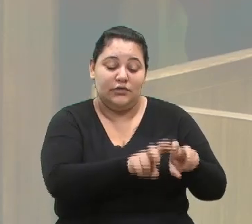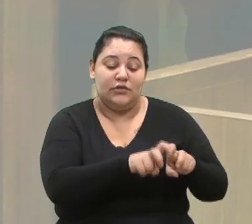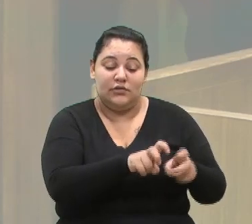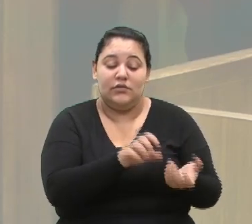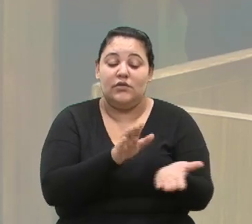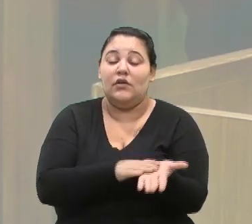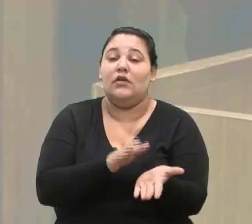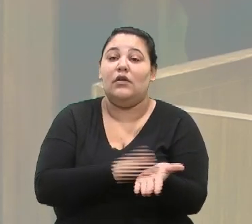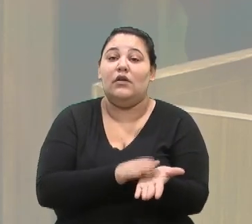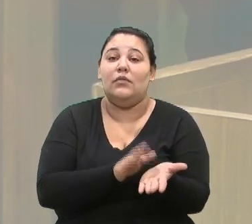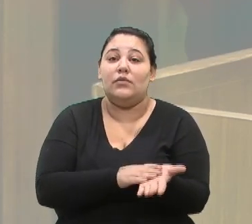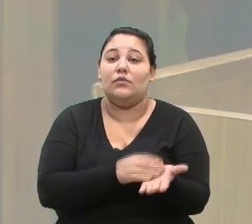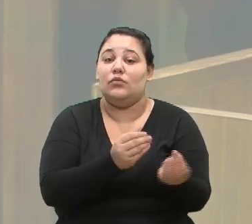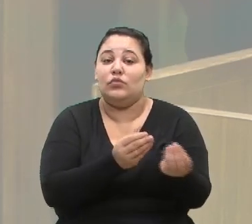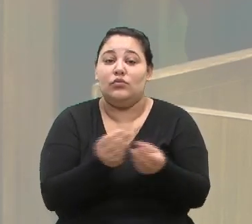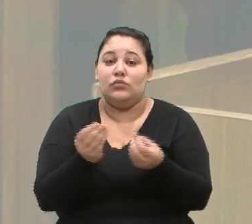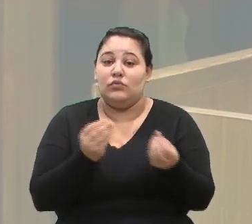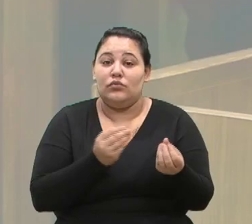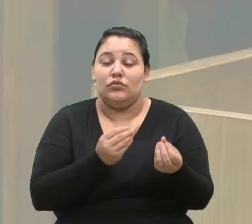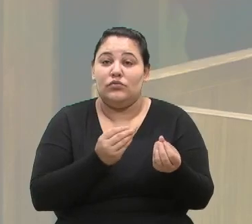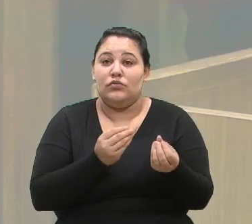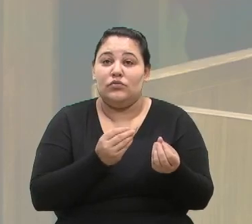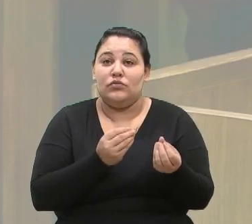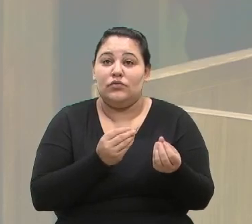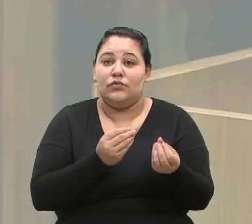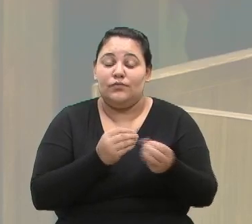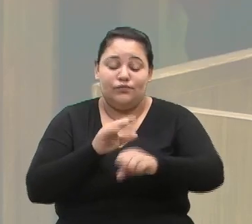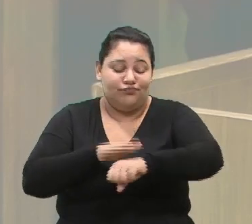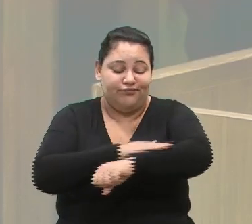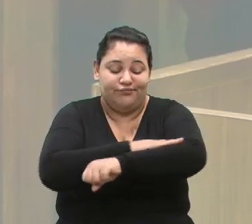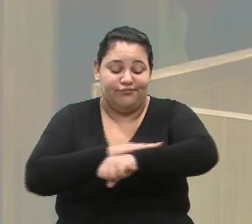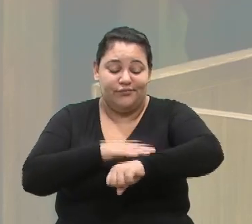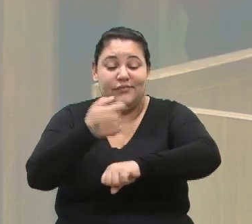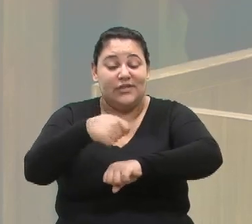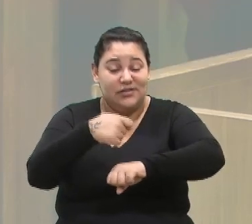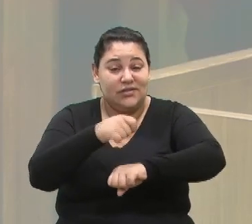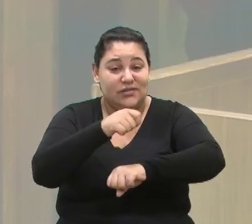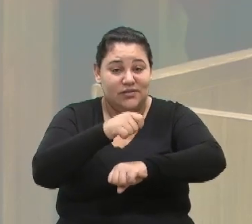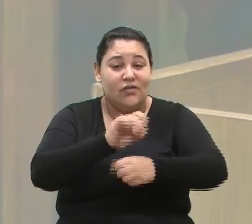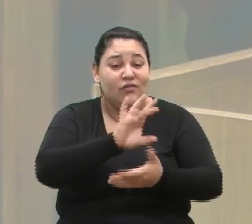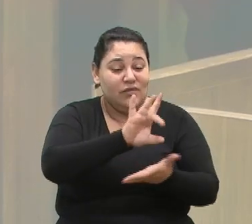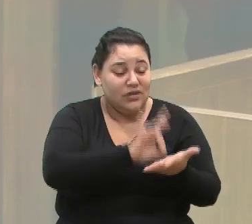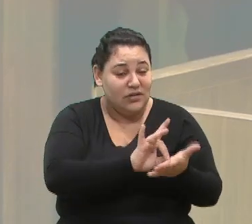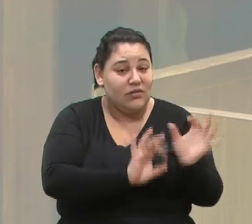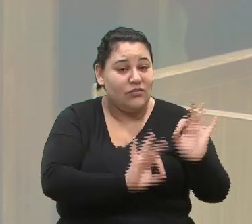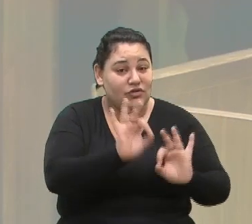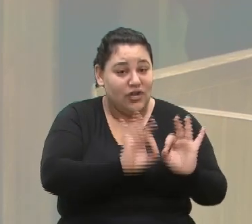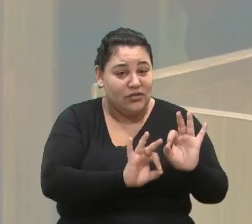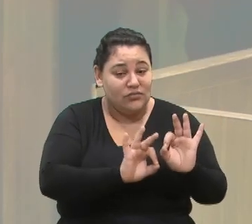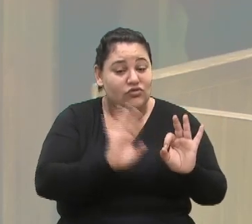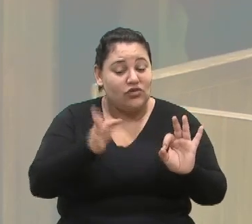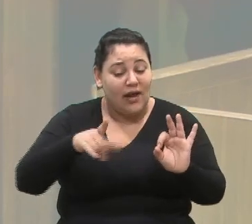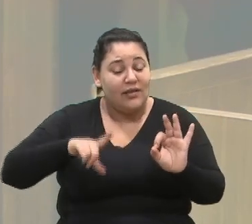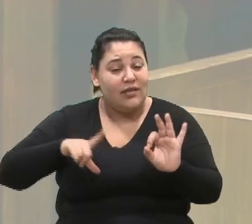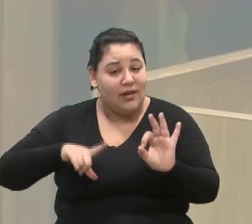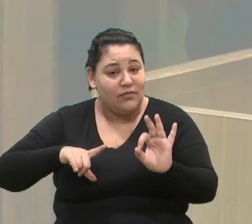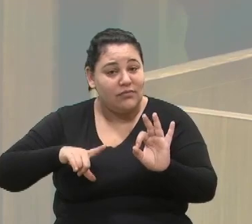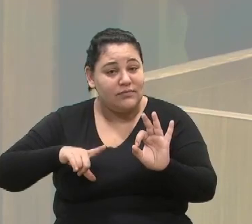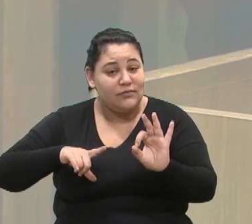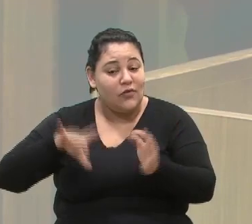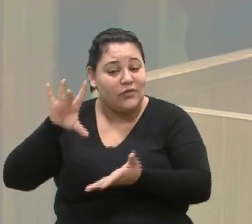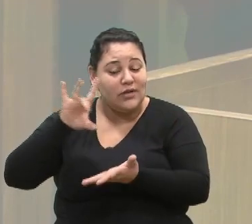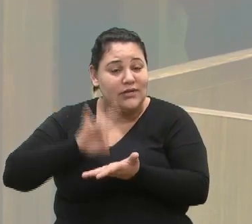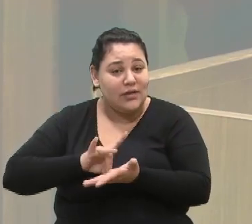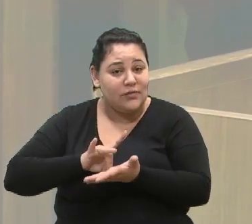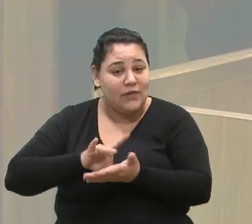muito o asfalto. Nós precisamos colocar em prática um projeto que já está aprovado, que é o asfalto comunitário. Nós temos que